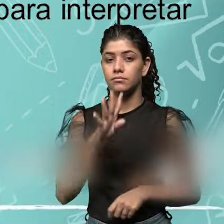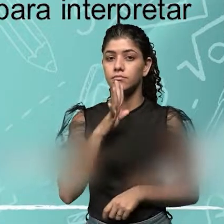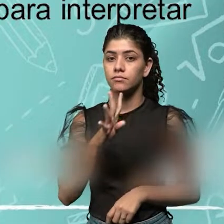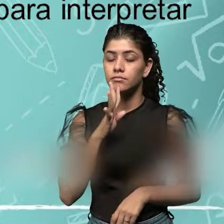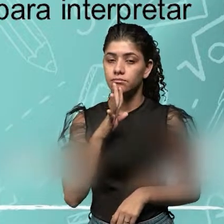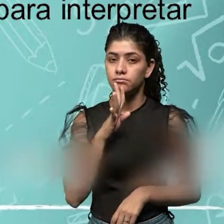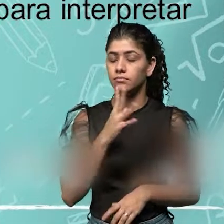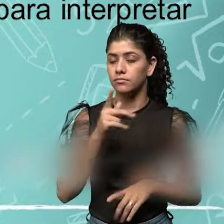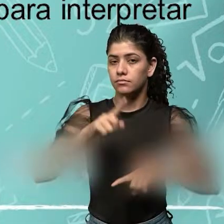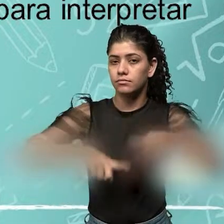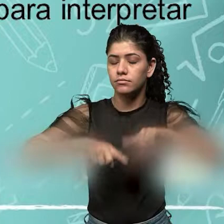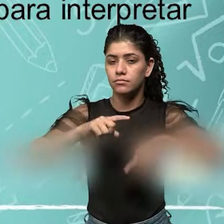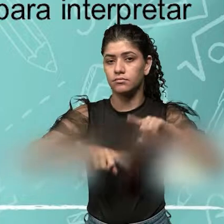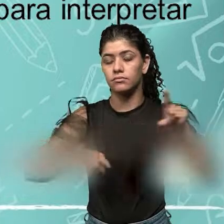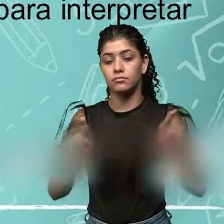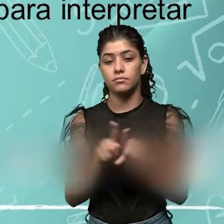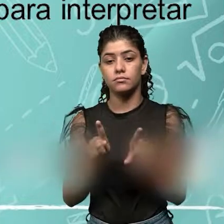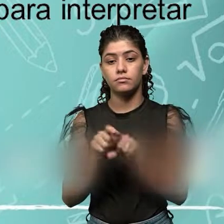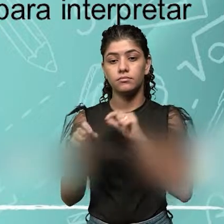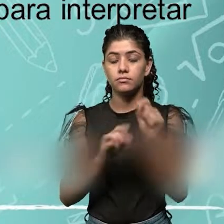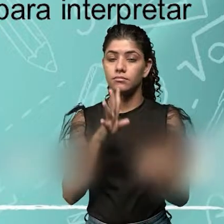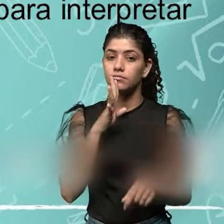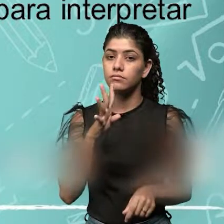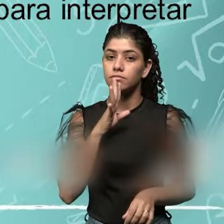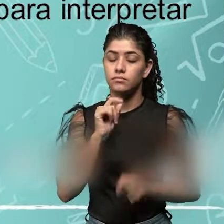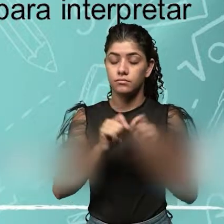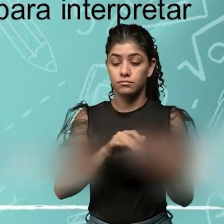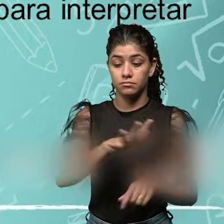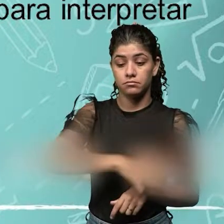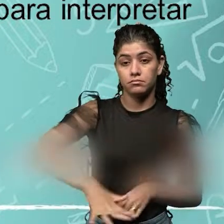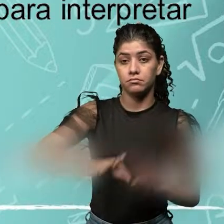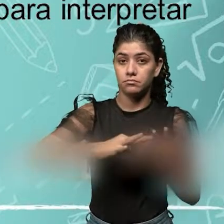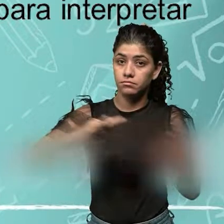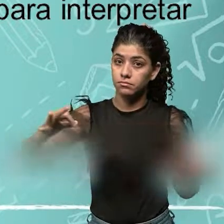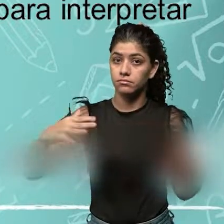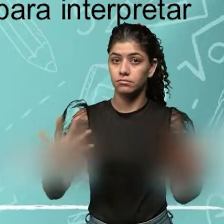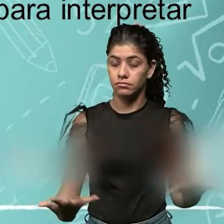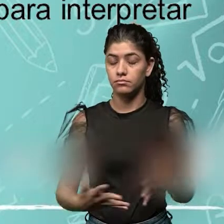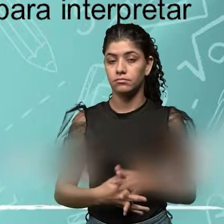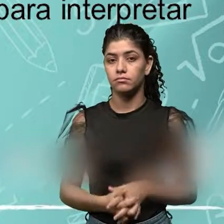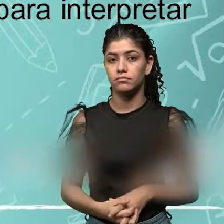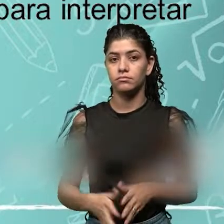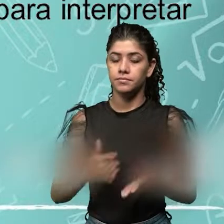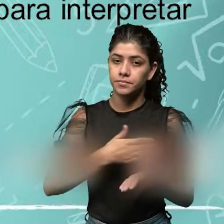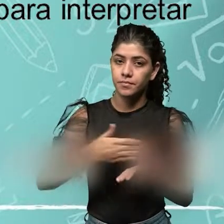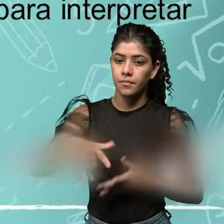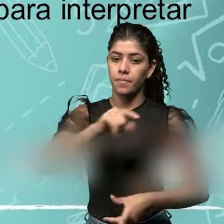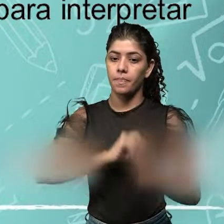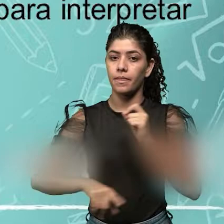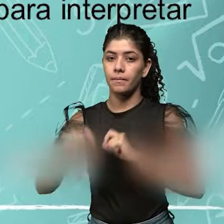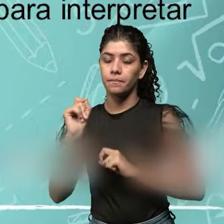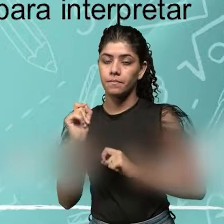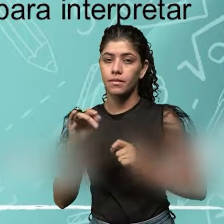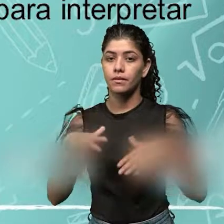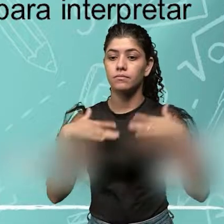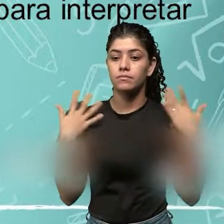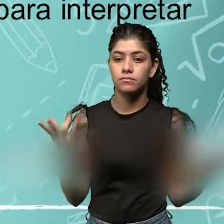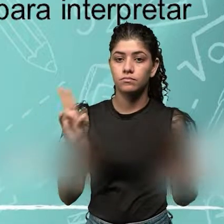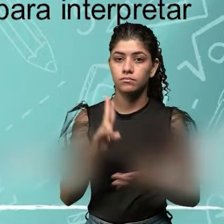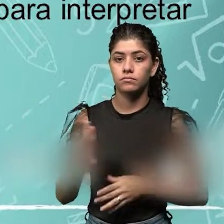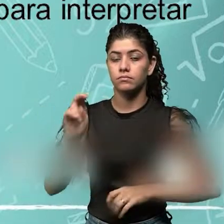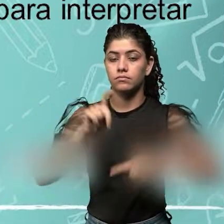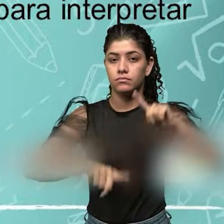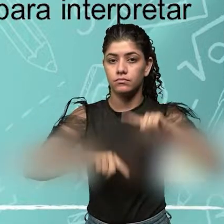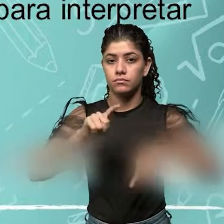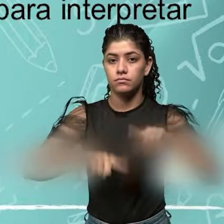conhecer o aparelho de medição do instrumento e ele tem que conhecer o que ele vai medir, para daí tomar a decisão de